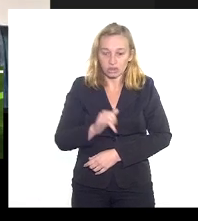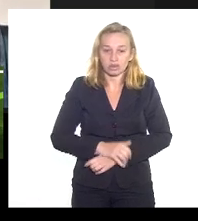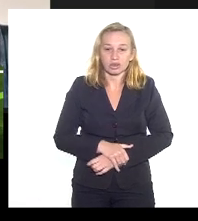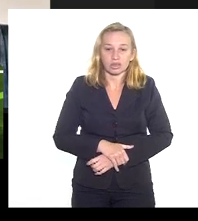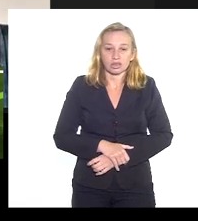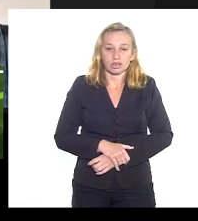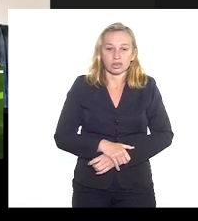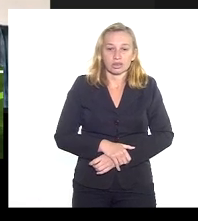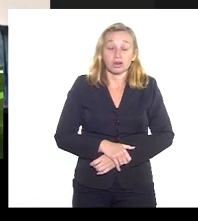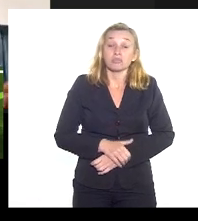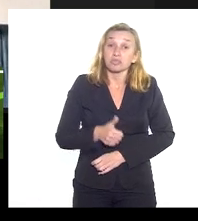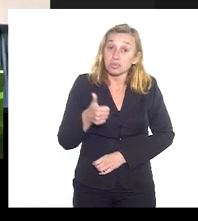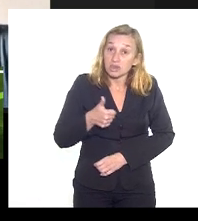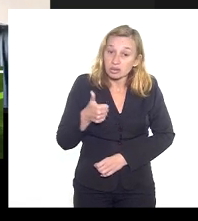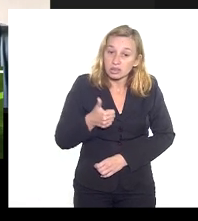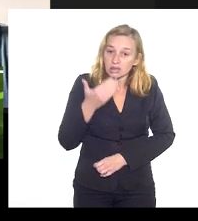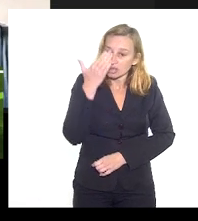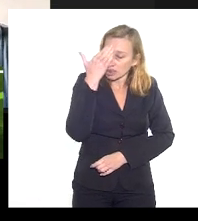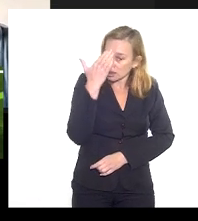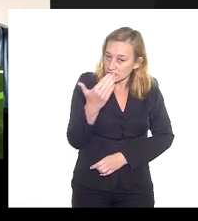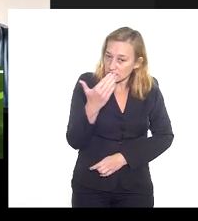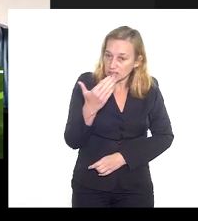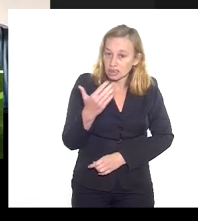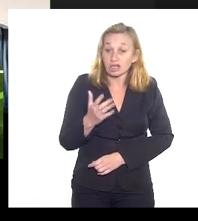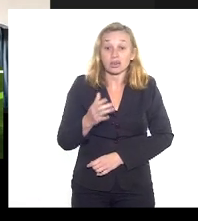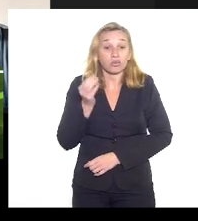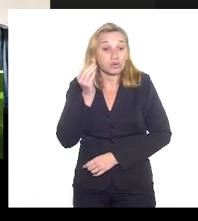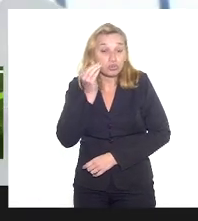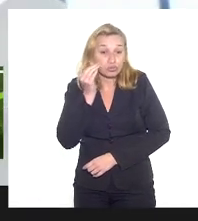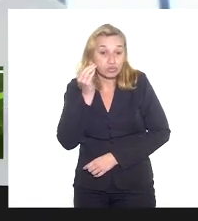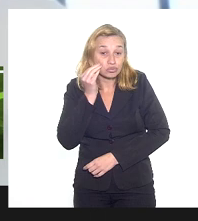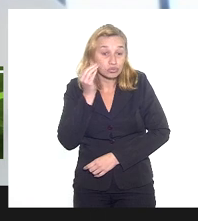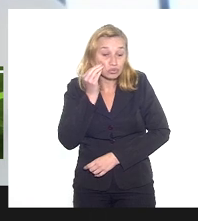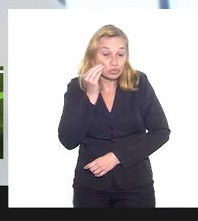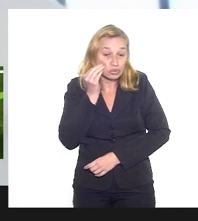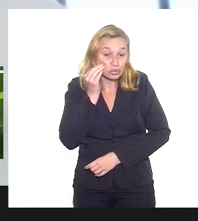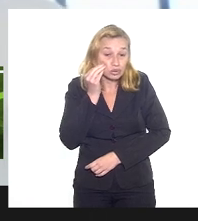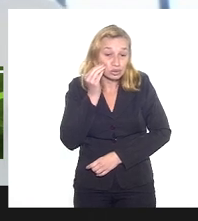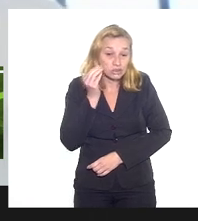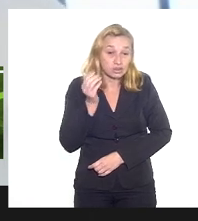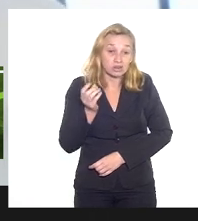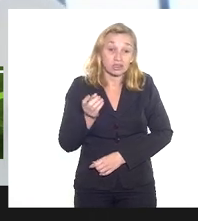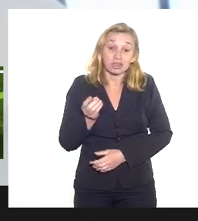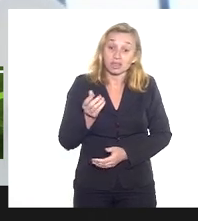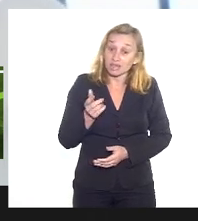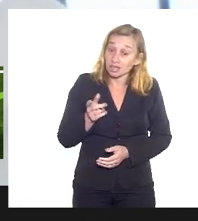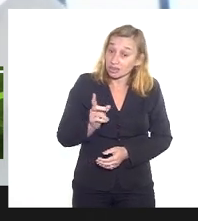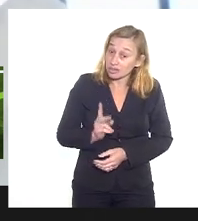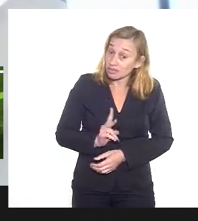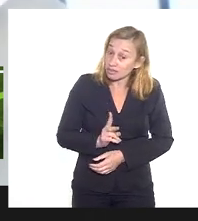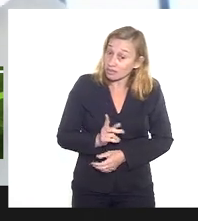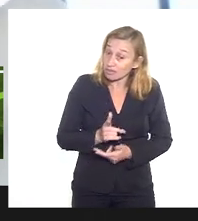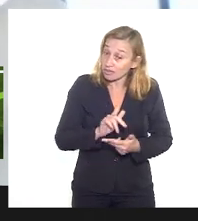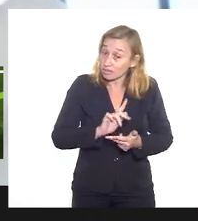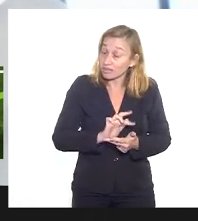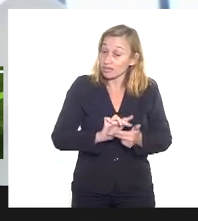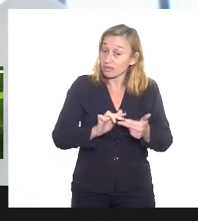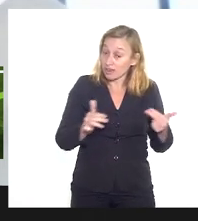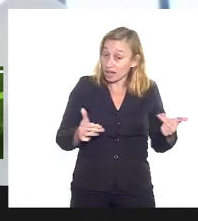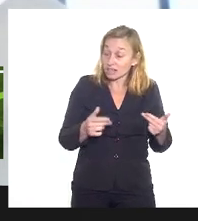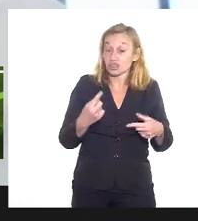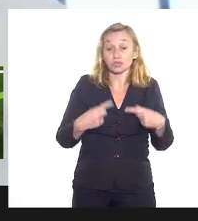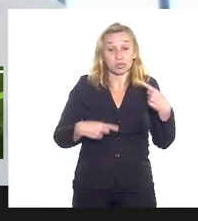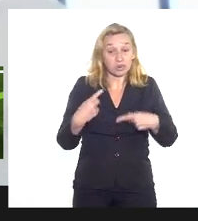Em primeiro lugar quero agradecer a oportunidade de voltar à luta a luta política como